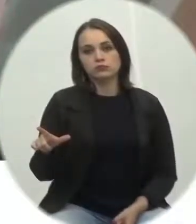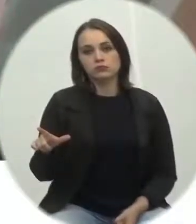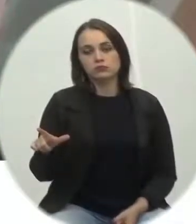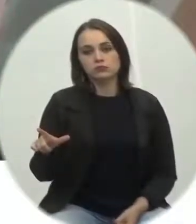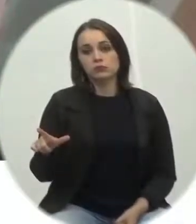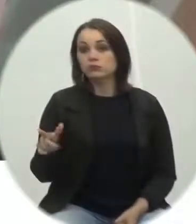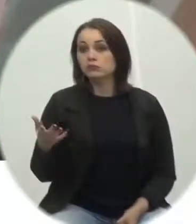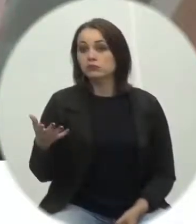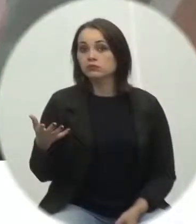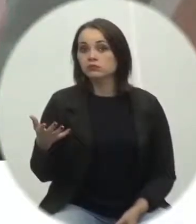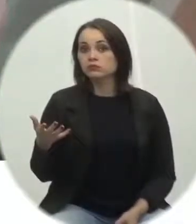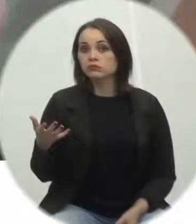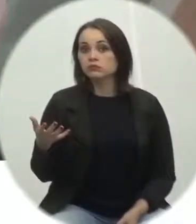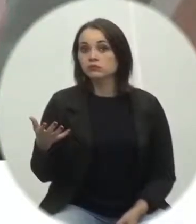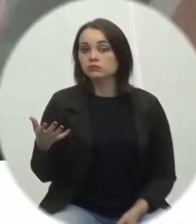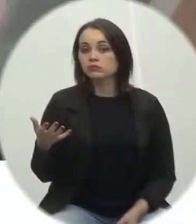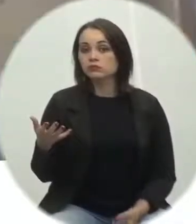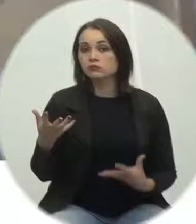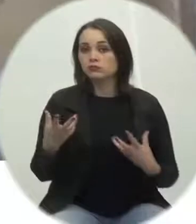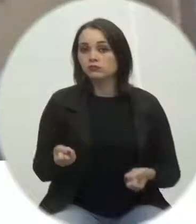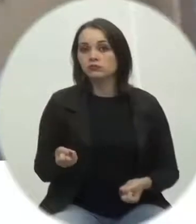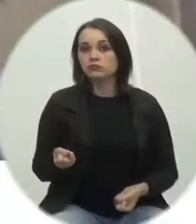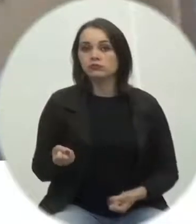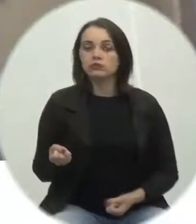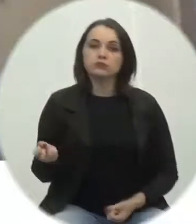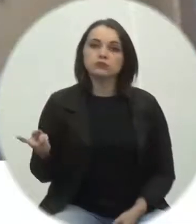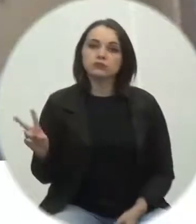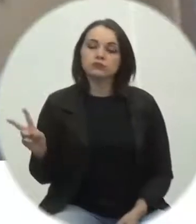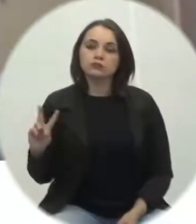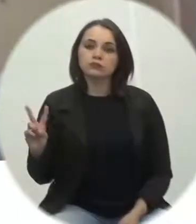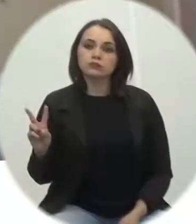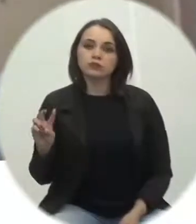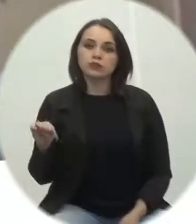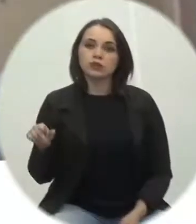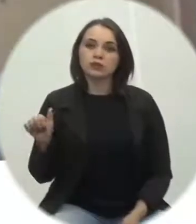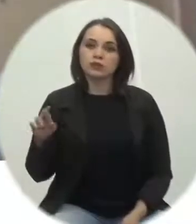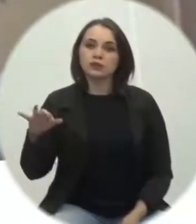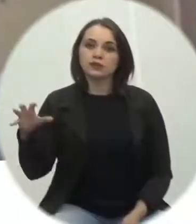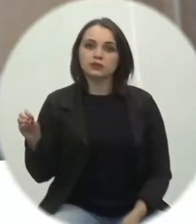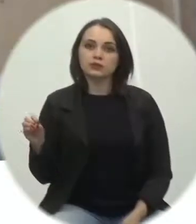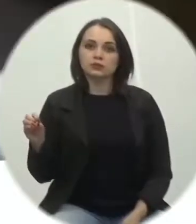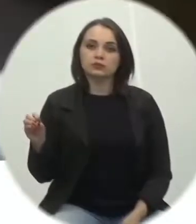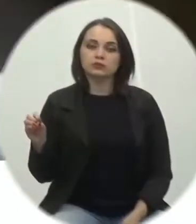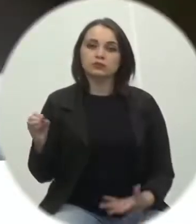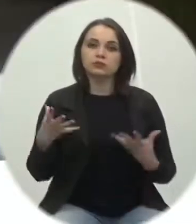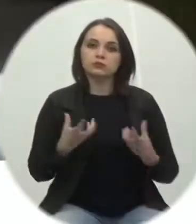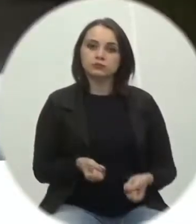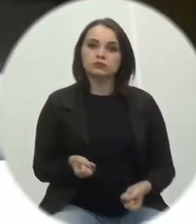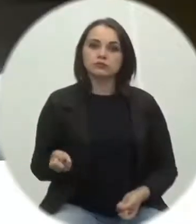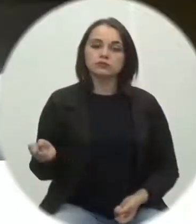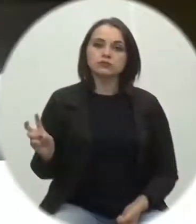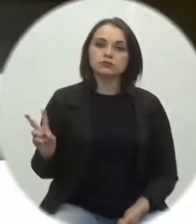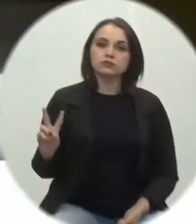Vereador Manuel Rossecki. Oi, favorável. A favor, vereador Márcio Darós. Favorável. A favor, vereador Miguel